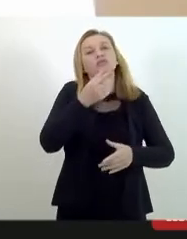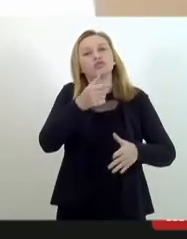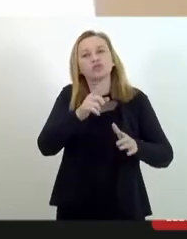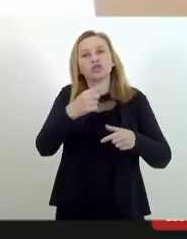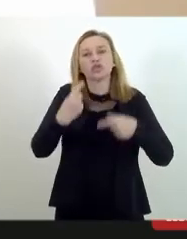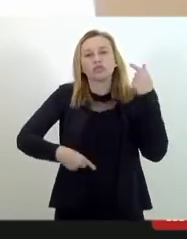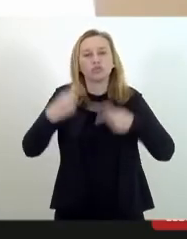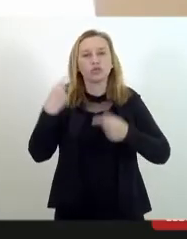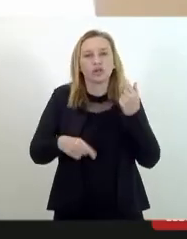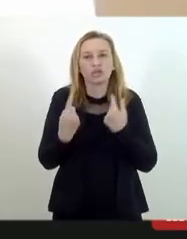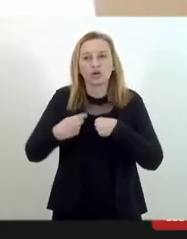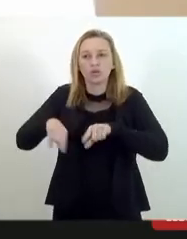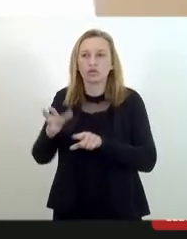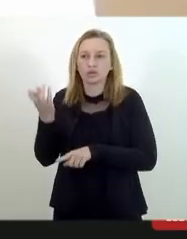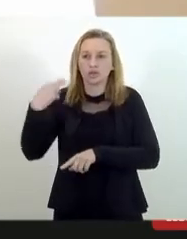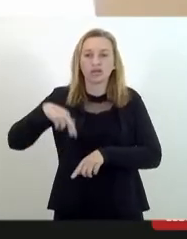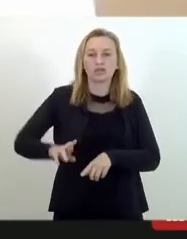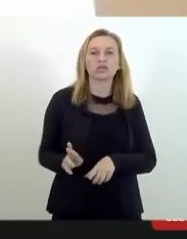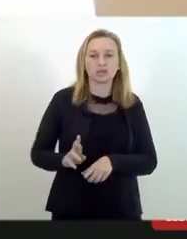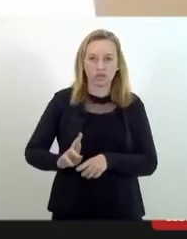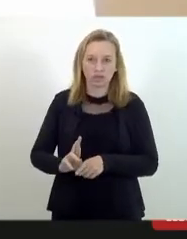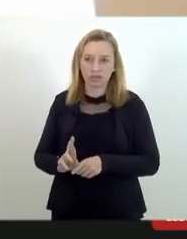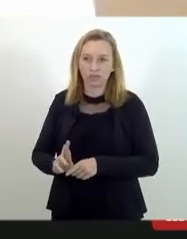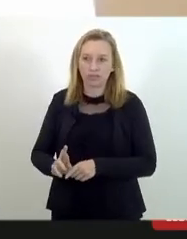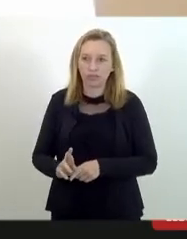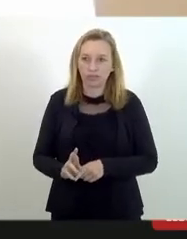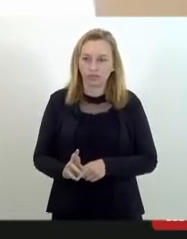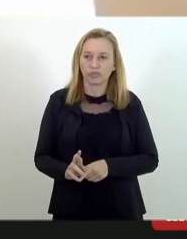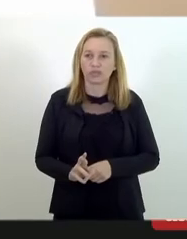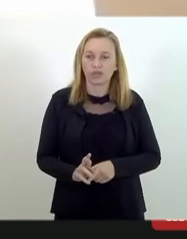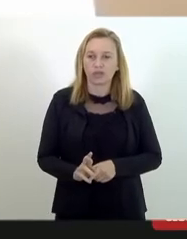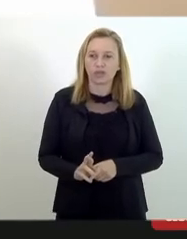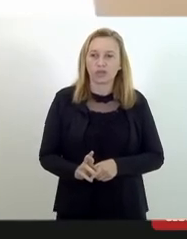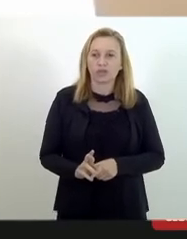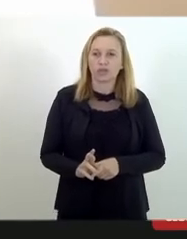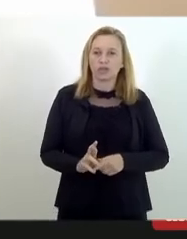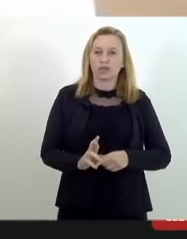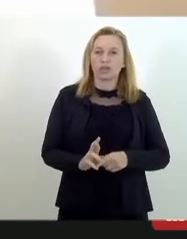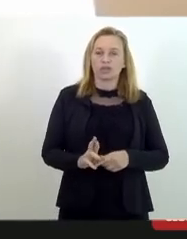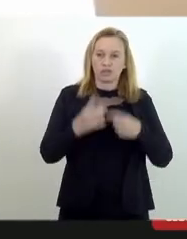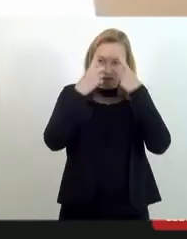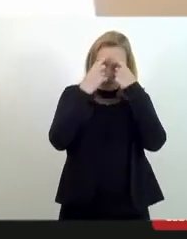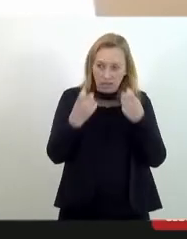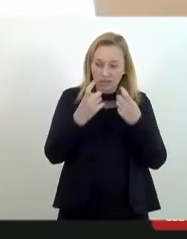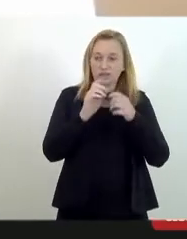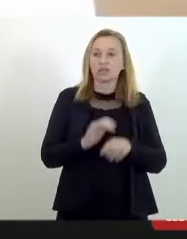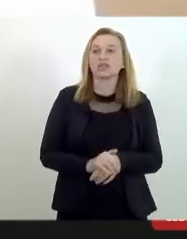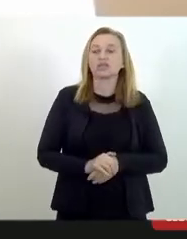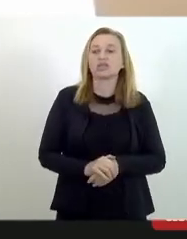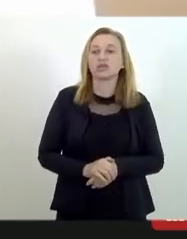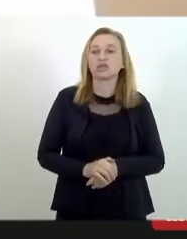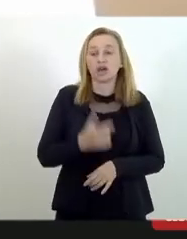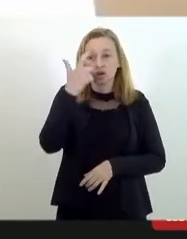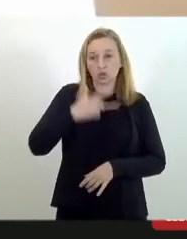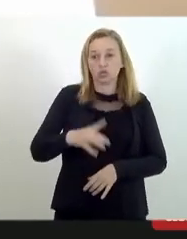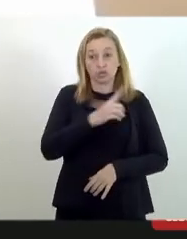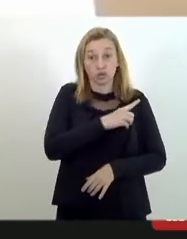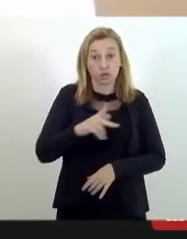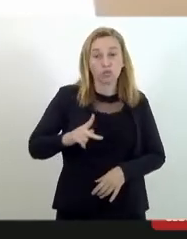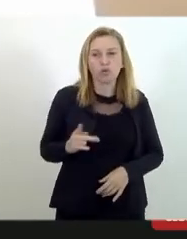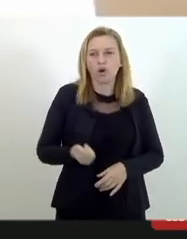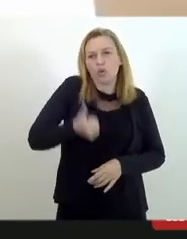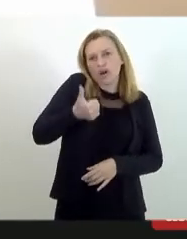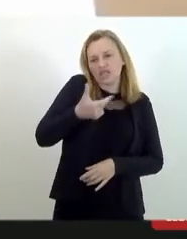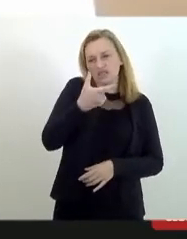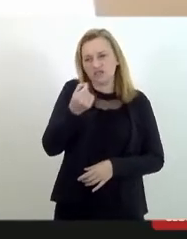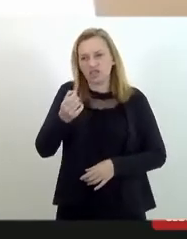de combate ao racismo religioso. Eu sou defensor público e sirvo à população fluminense como defensor público há quase 20